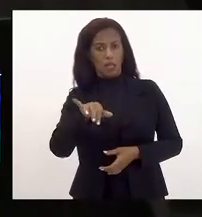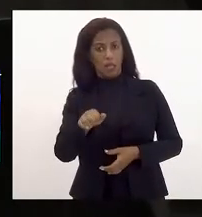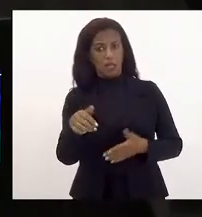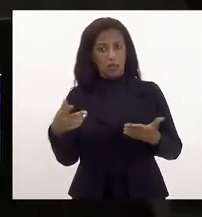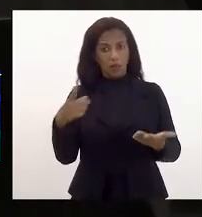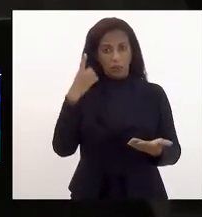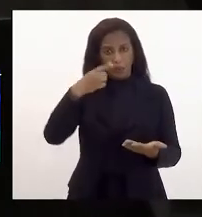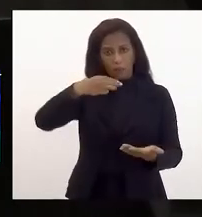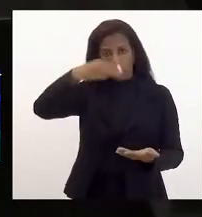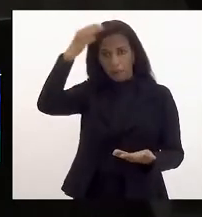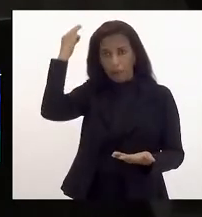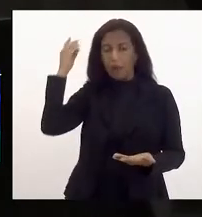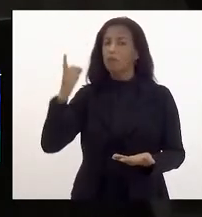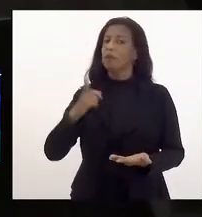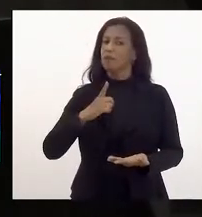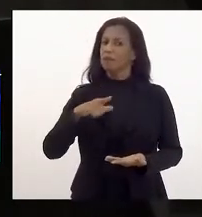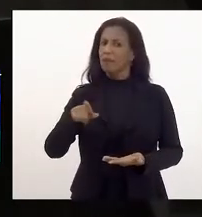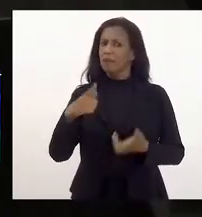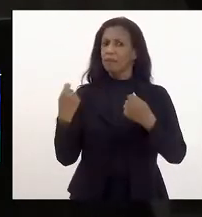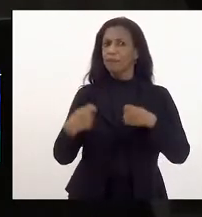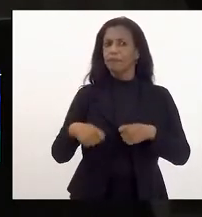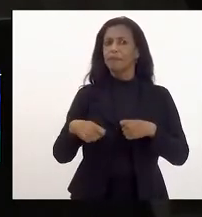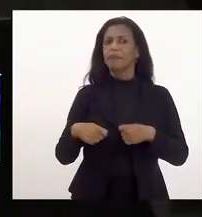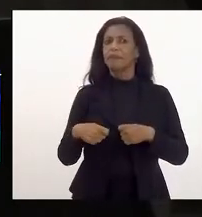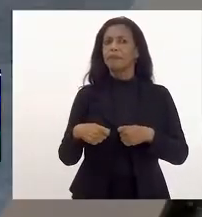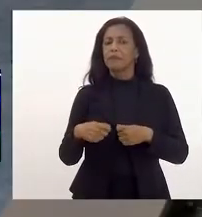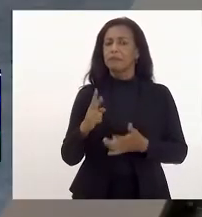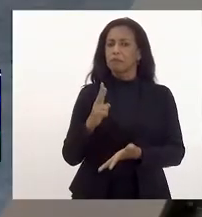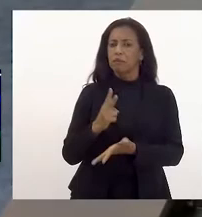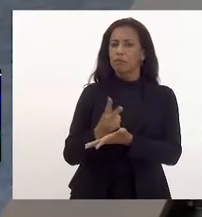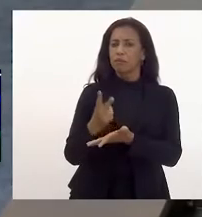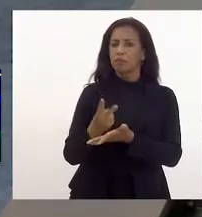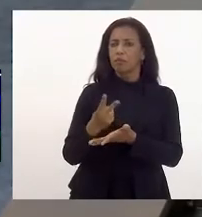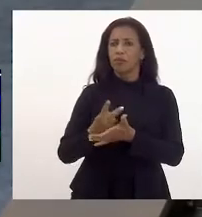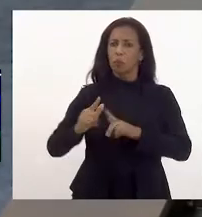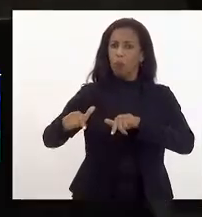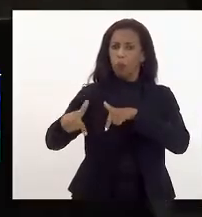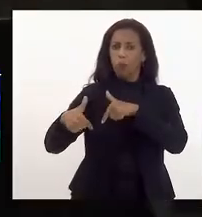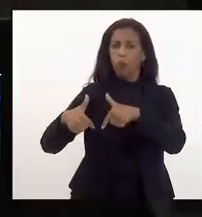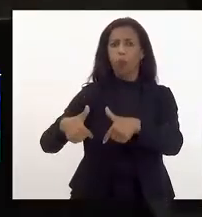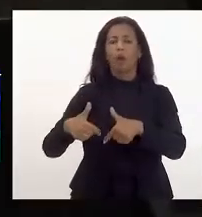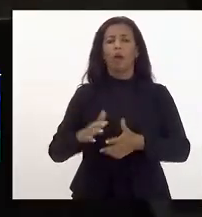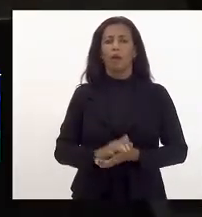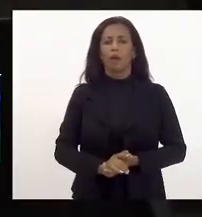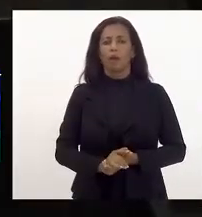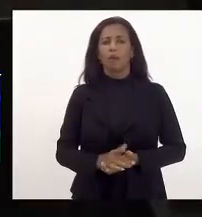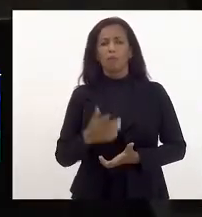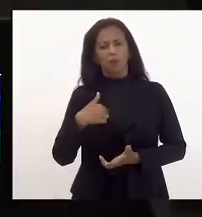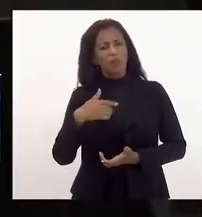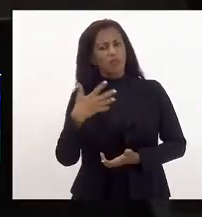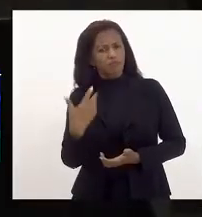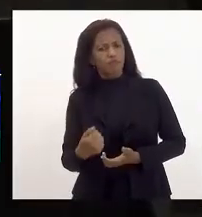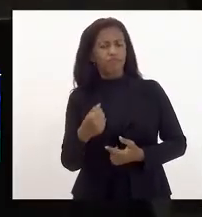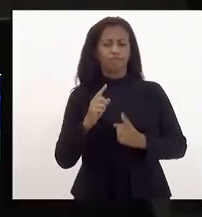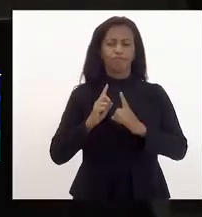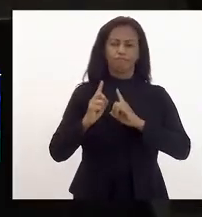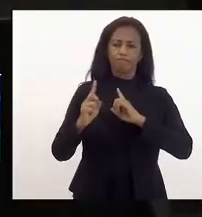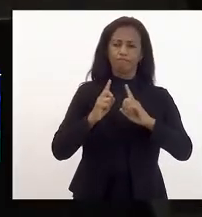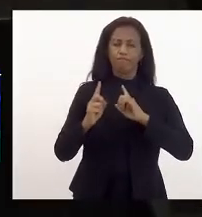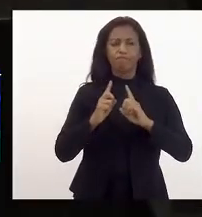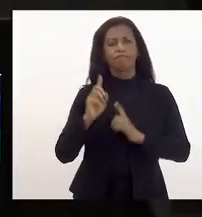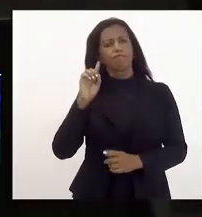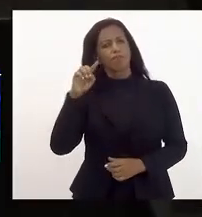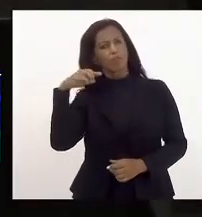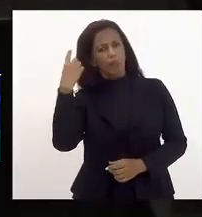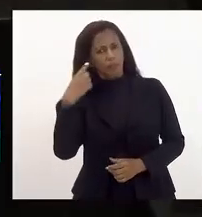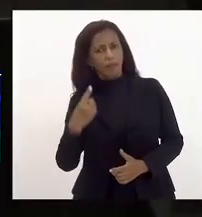Márcio tem um desdobramento ali que a gente precisa terminar de fazer mas eu quero registrar que faço essa discussão deputada Dani porque